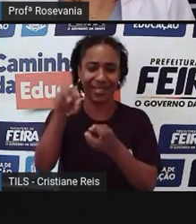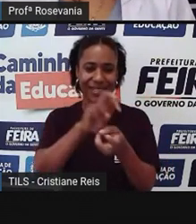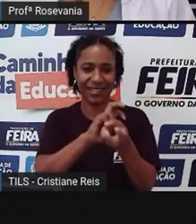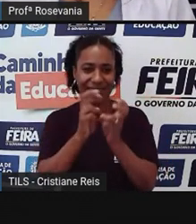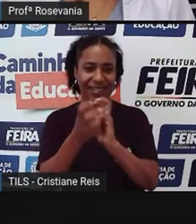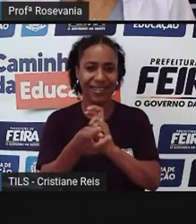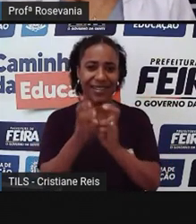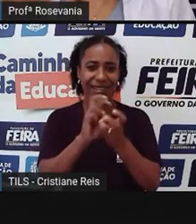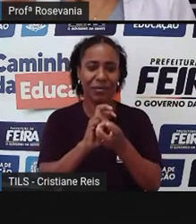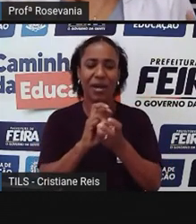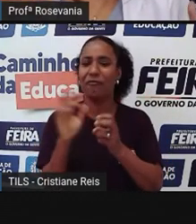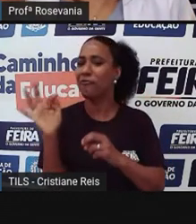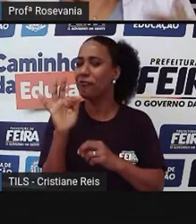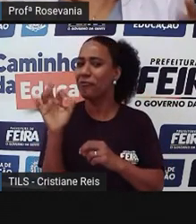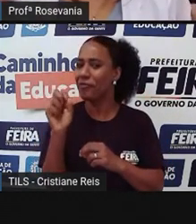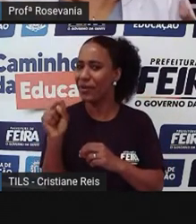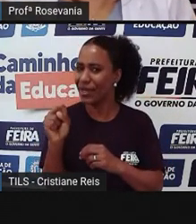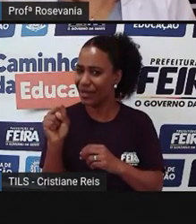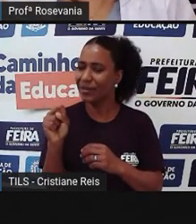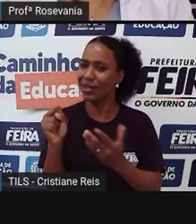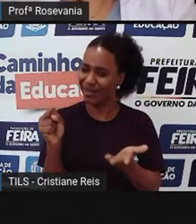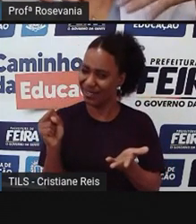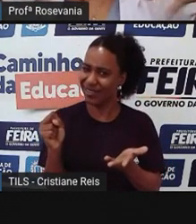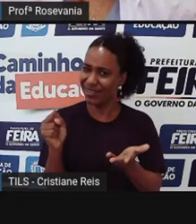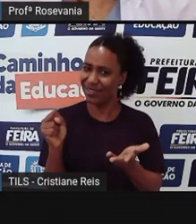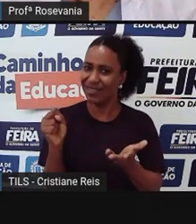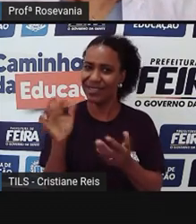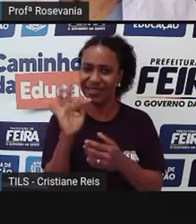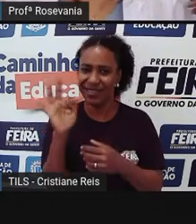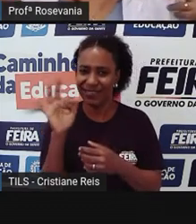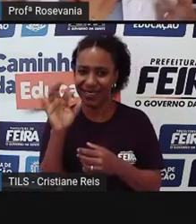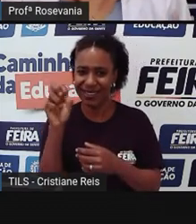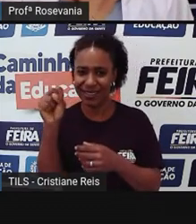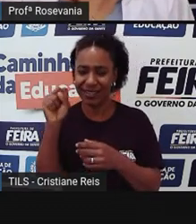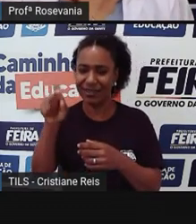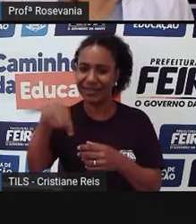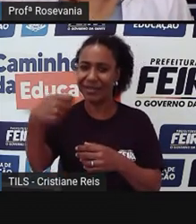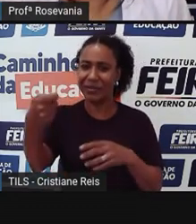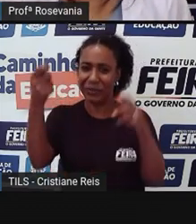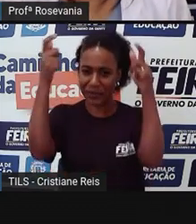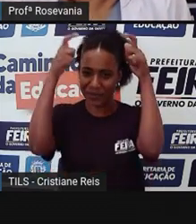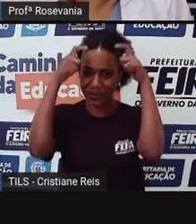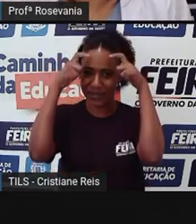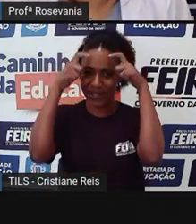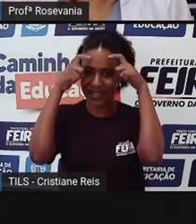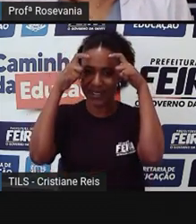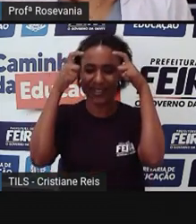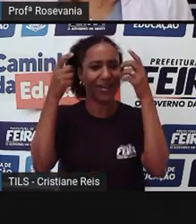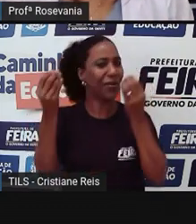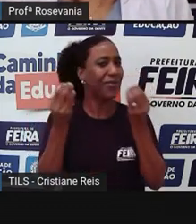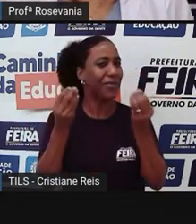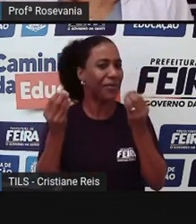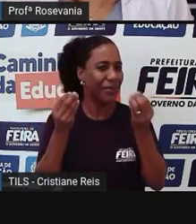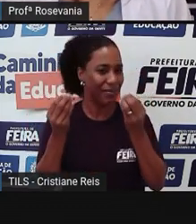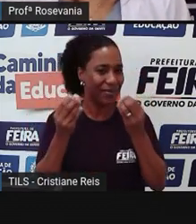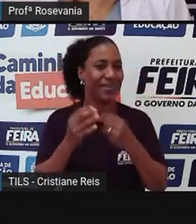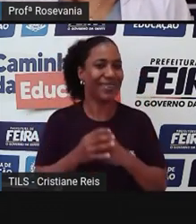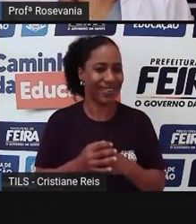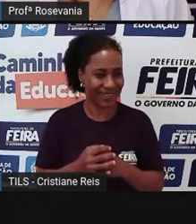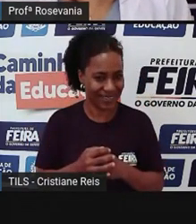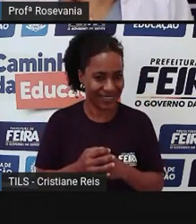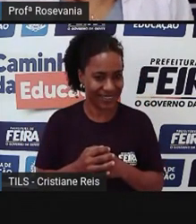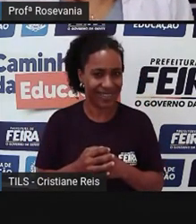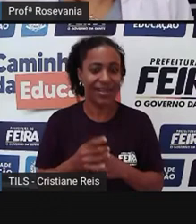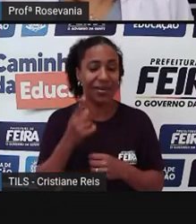cidade princesa? Como é que veio ao longo da história, até chegar nessa configuração territorial que a gente tem hoje, né, desses espaços de